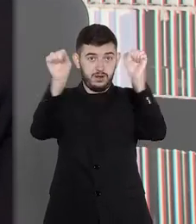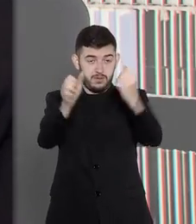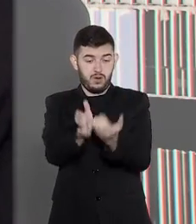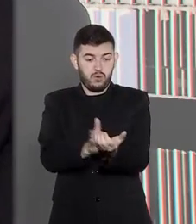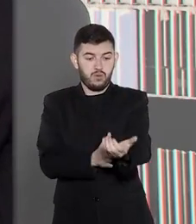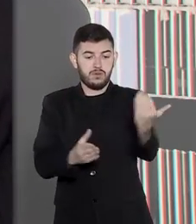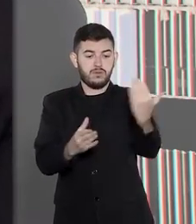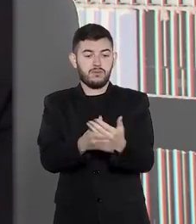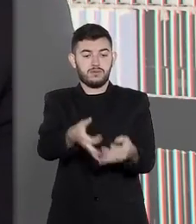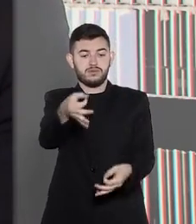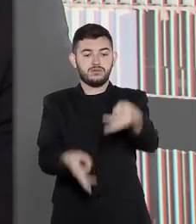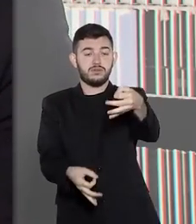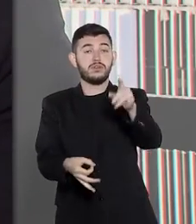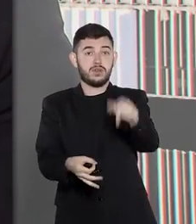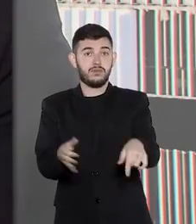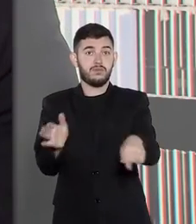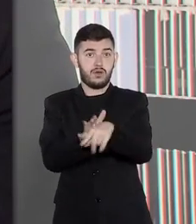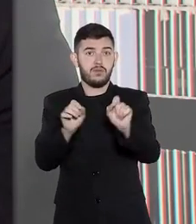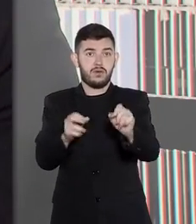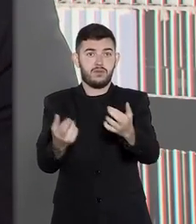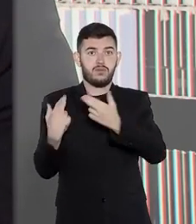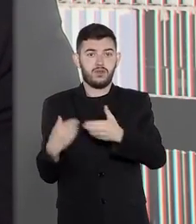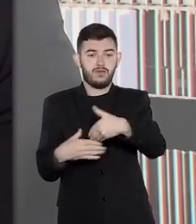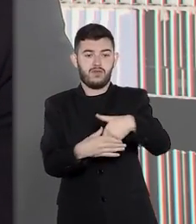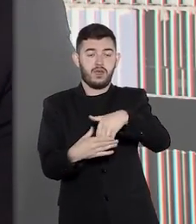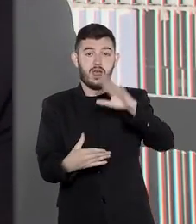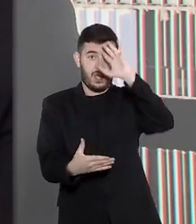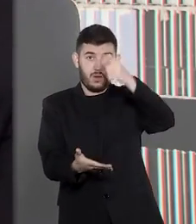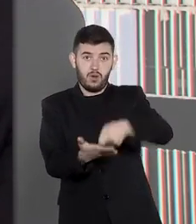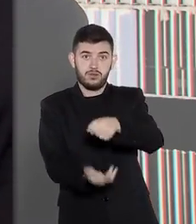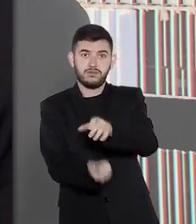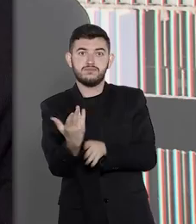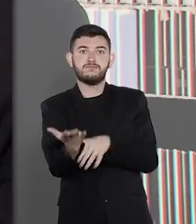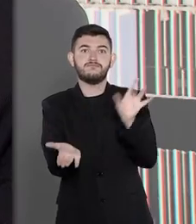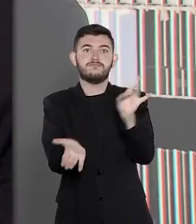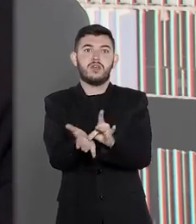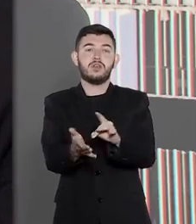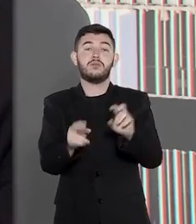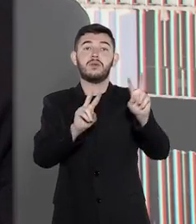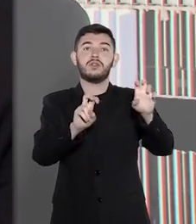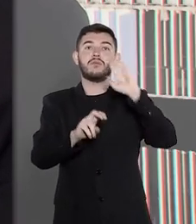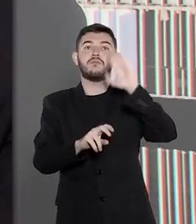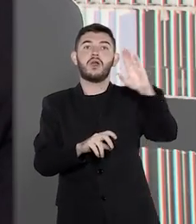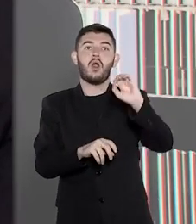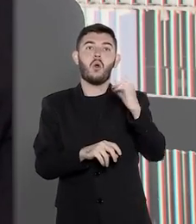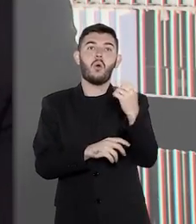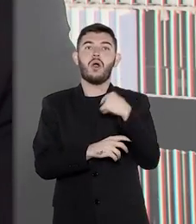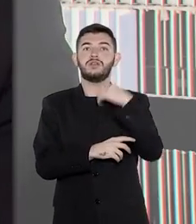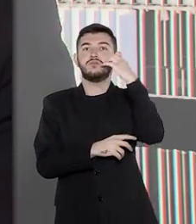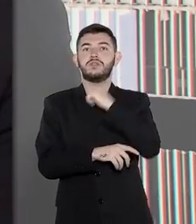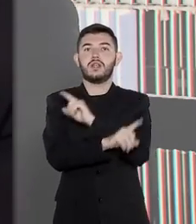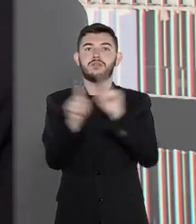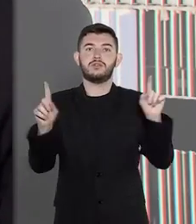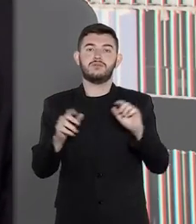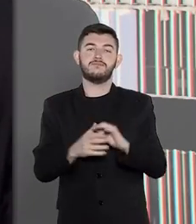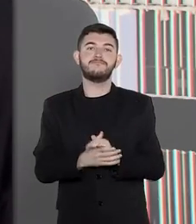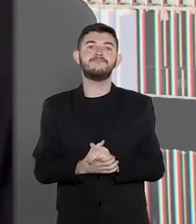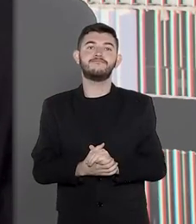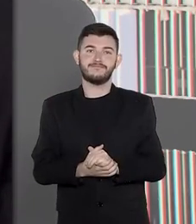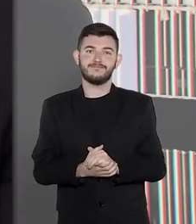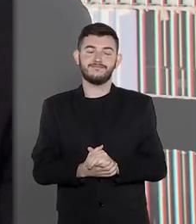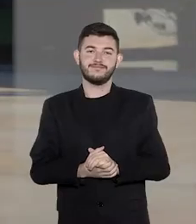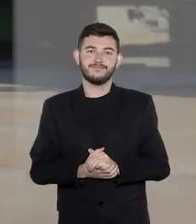proferida pelo tribunal de origem, pelo acordo do tribunal de origem, mas pelo mérito, não pela